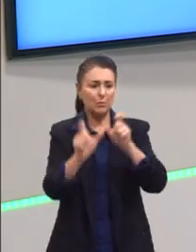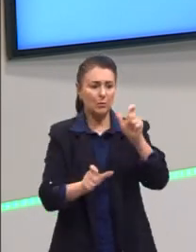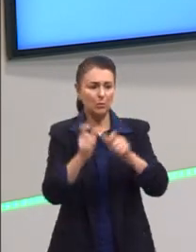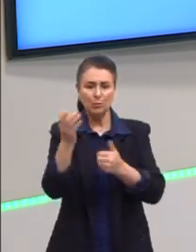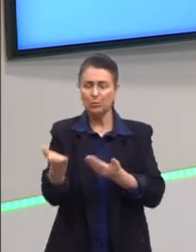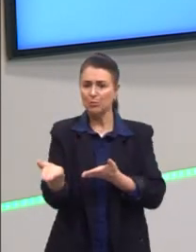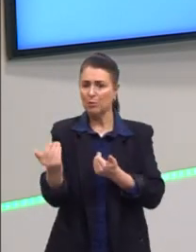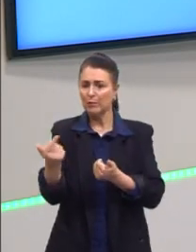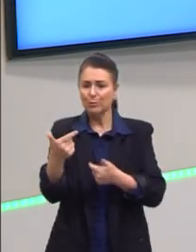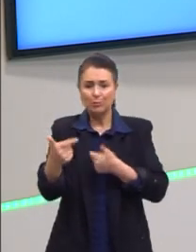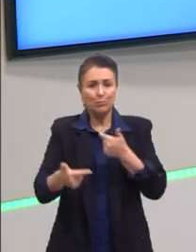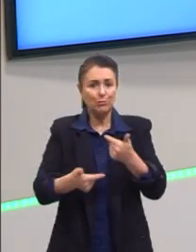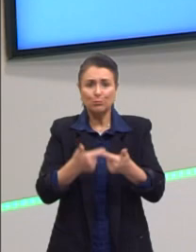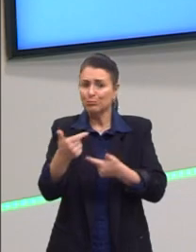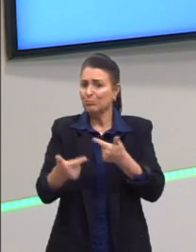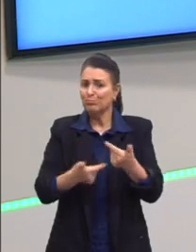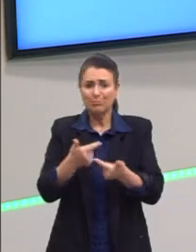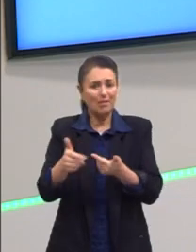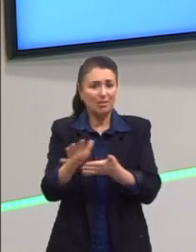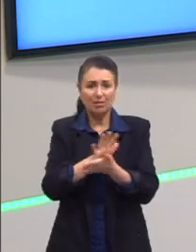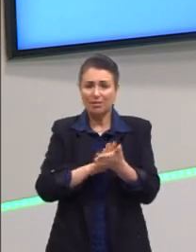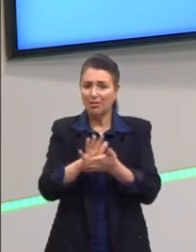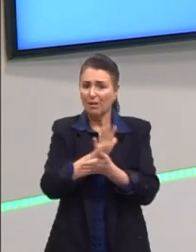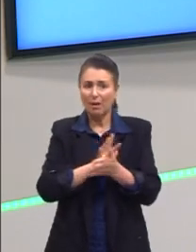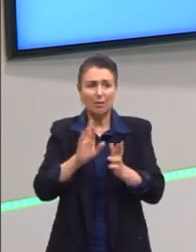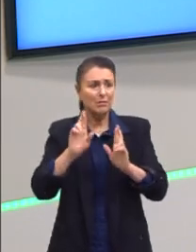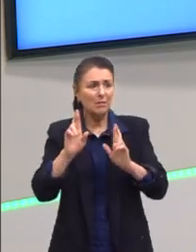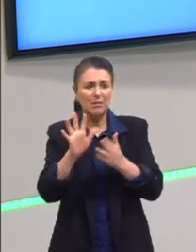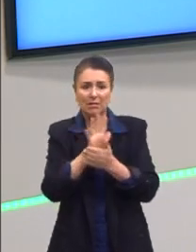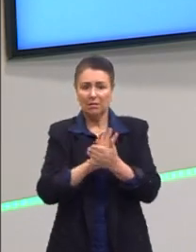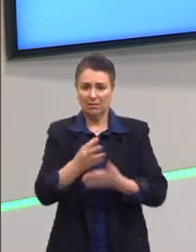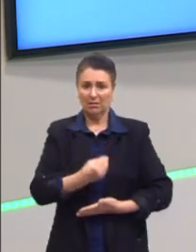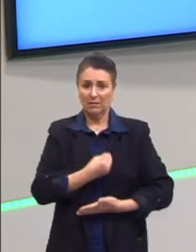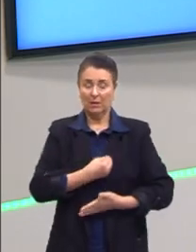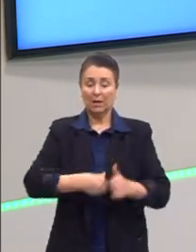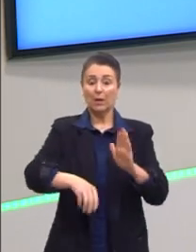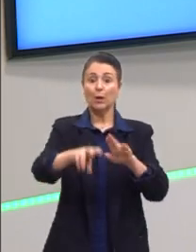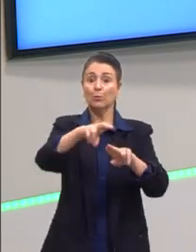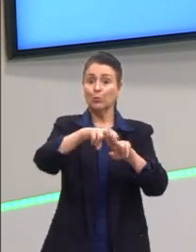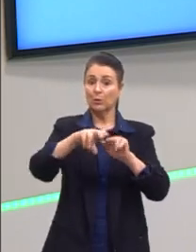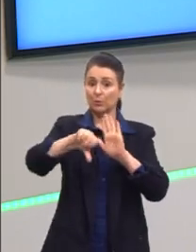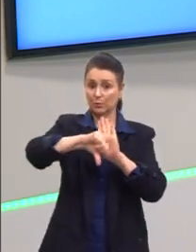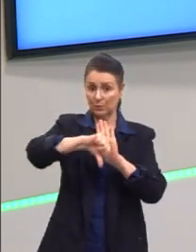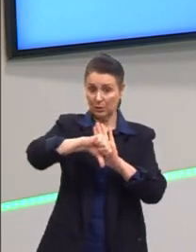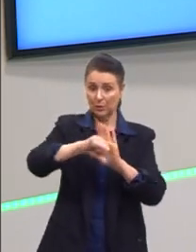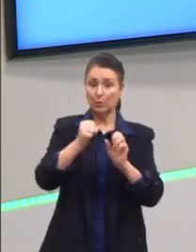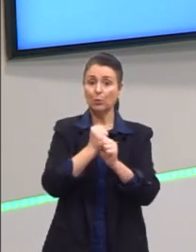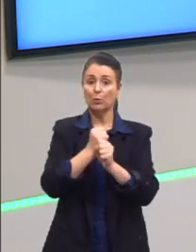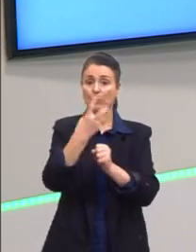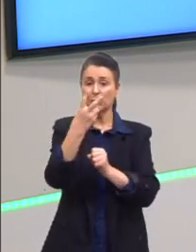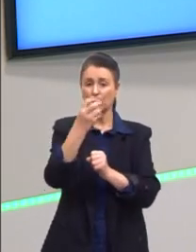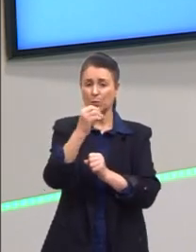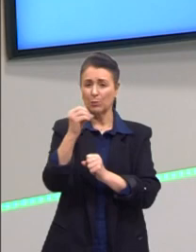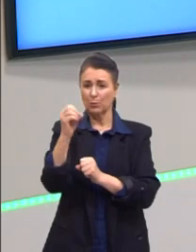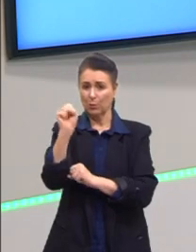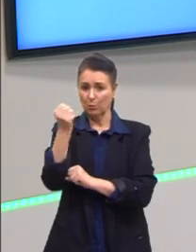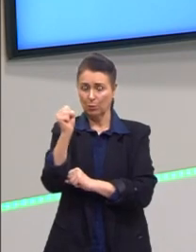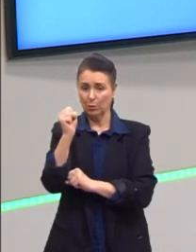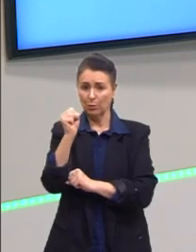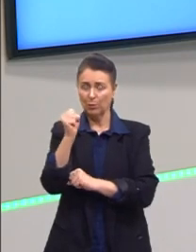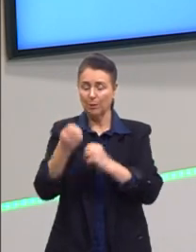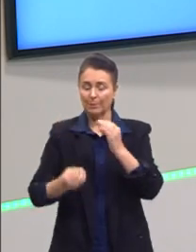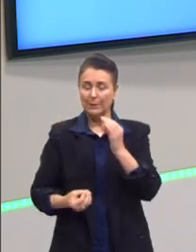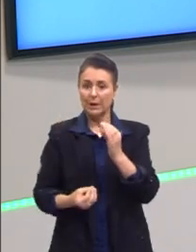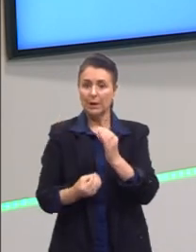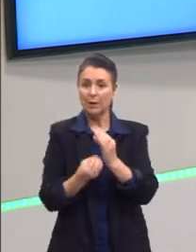sem emprego, sem expectativa de vida. Então, essa crise econômica de 2008 faz eclodir, então,